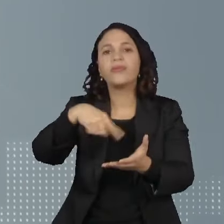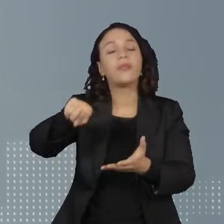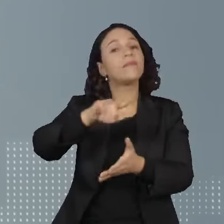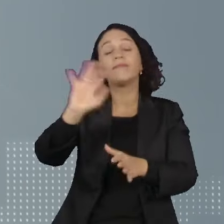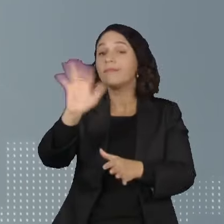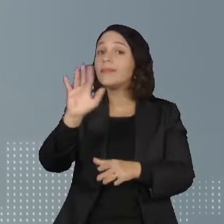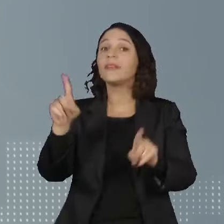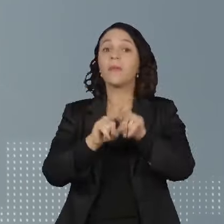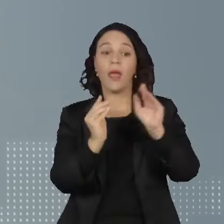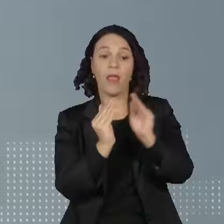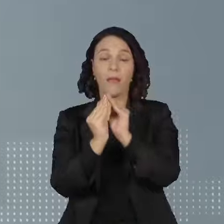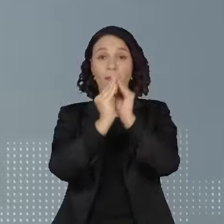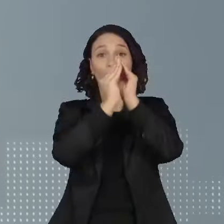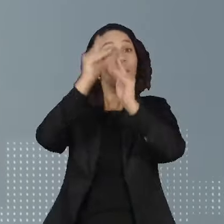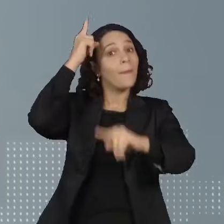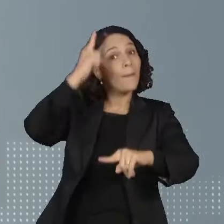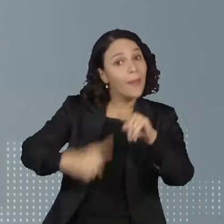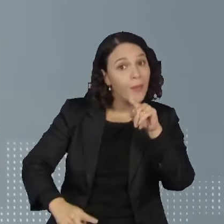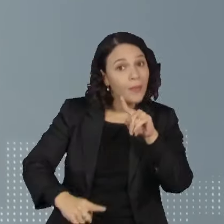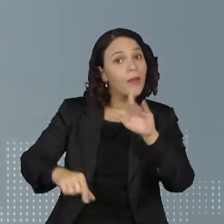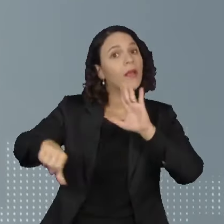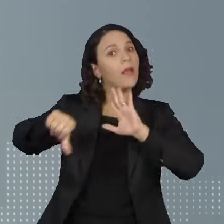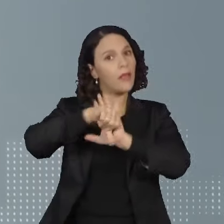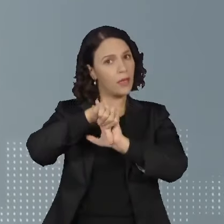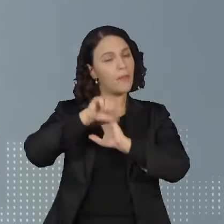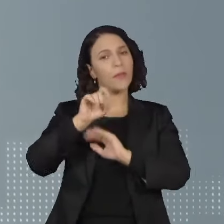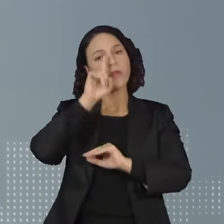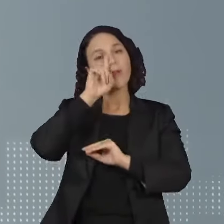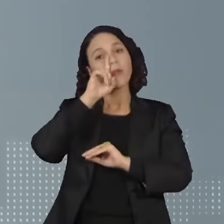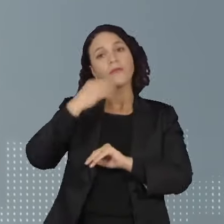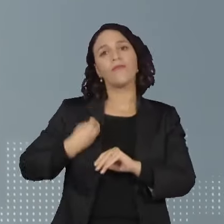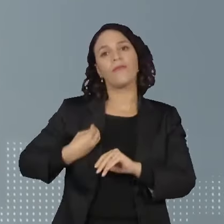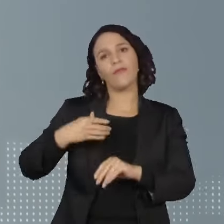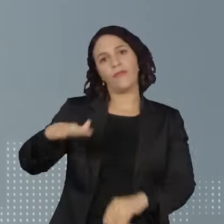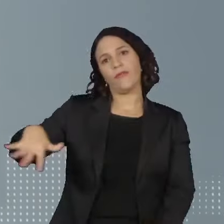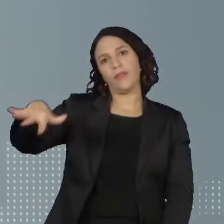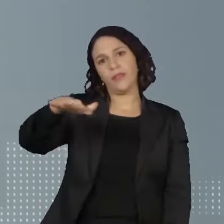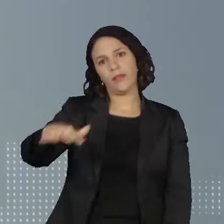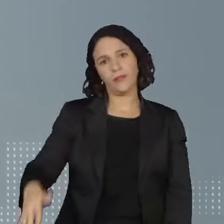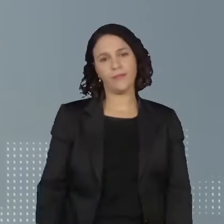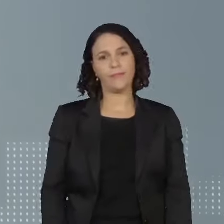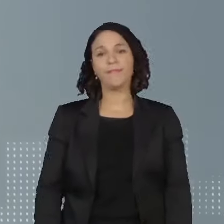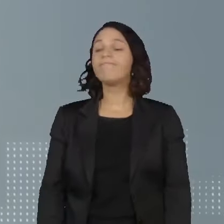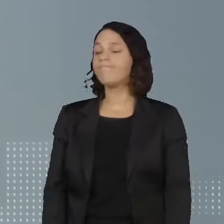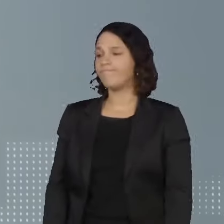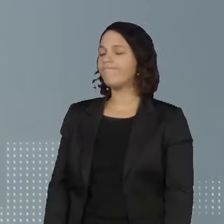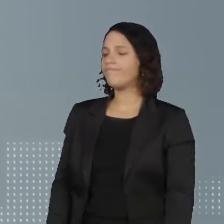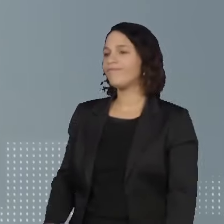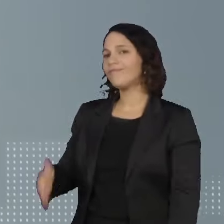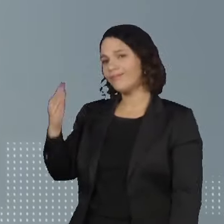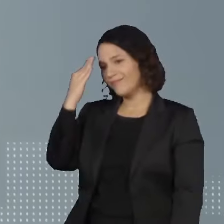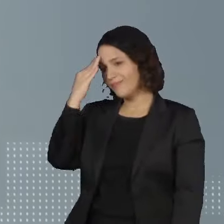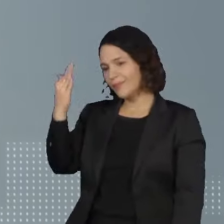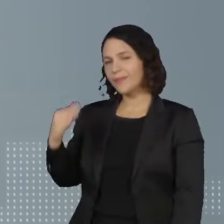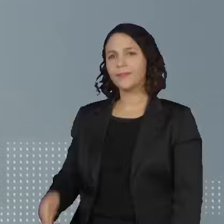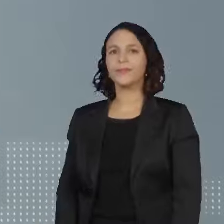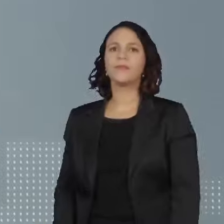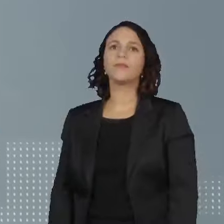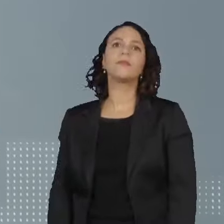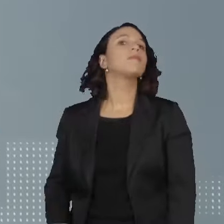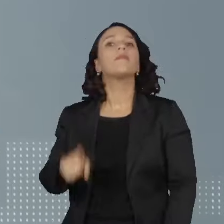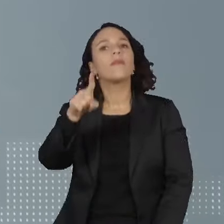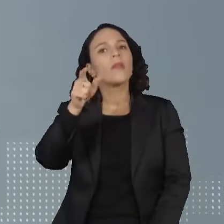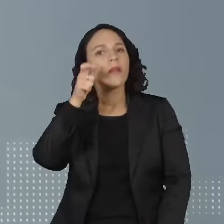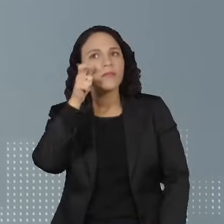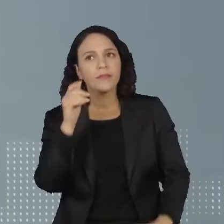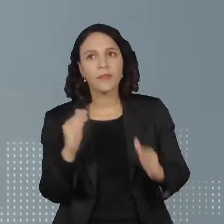soltar balão é crime. Então, além de crime, pode colocar em risco a vida das pessoas. Tá certo, Major. Muitíssimo. Obrigado. Você também que está